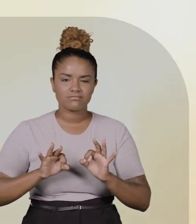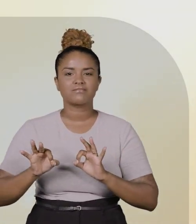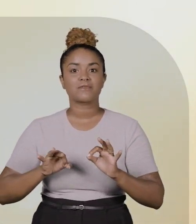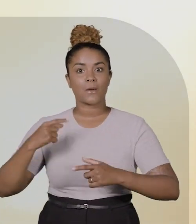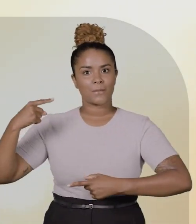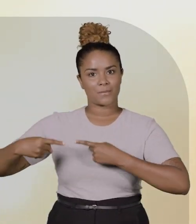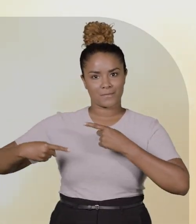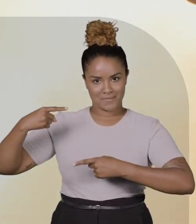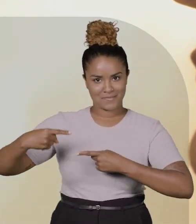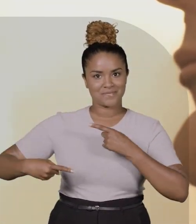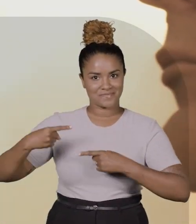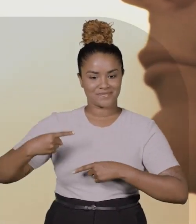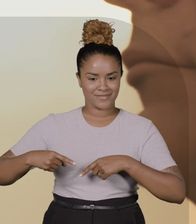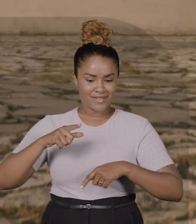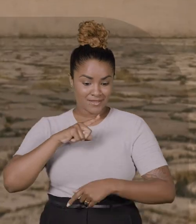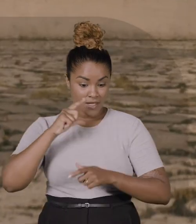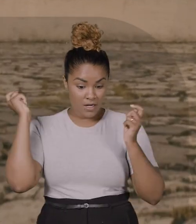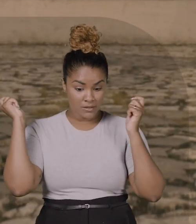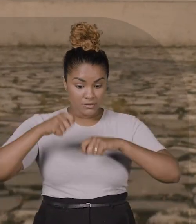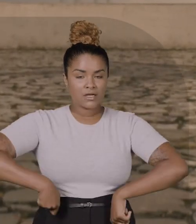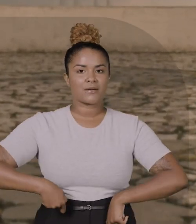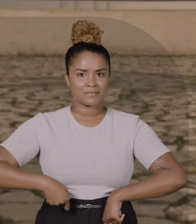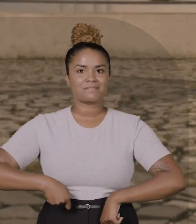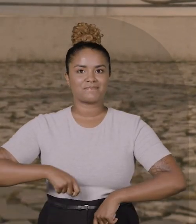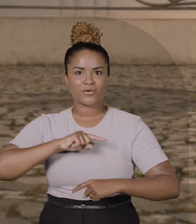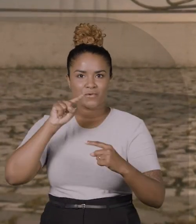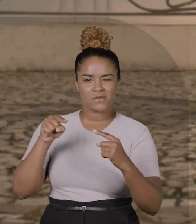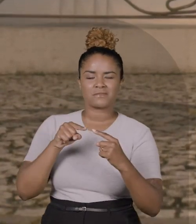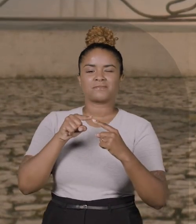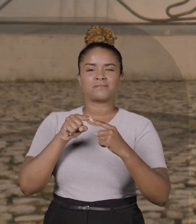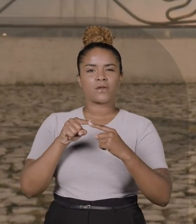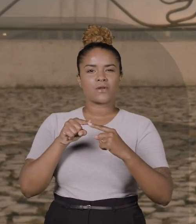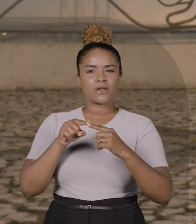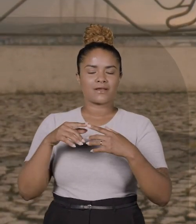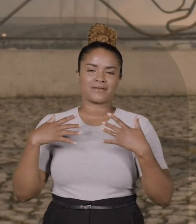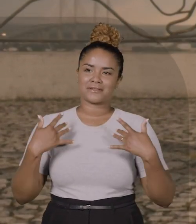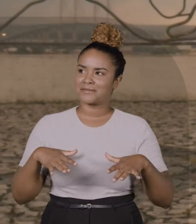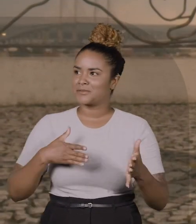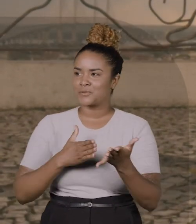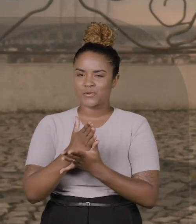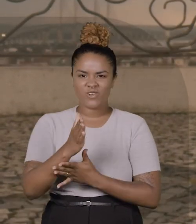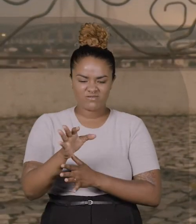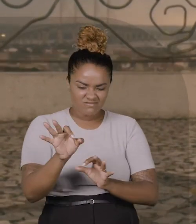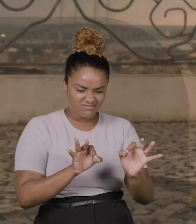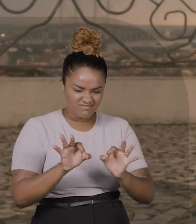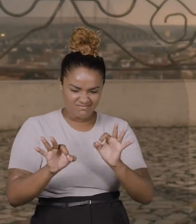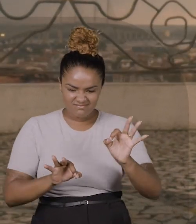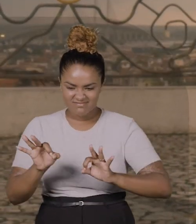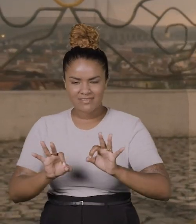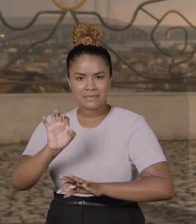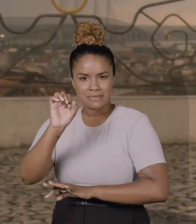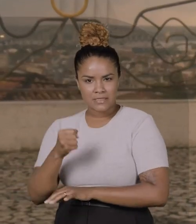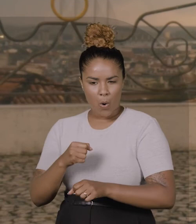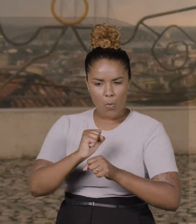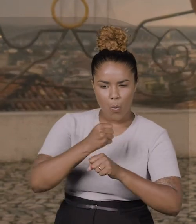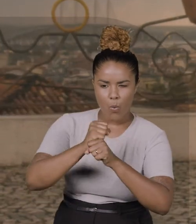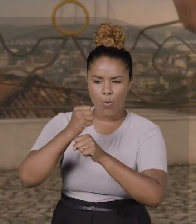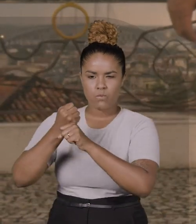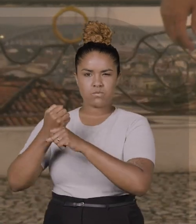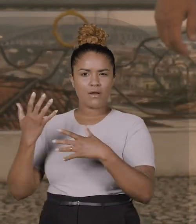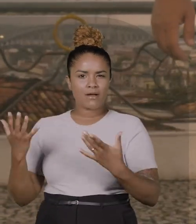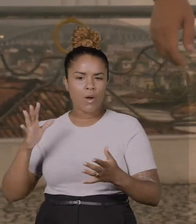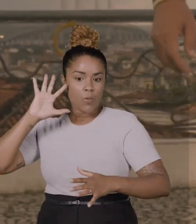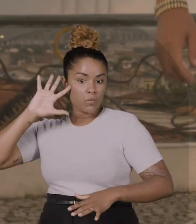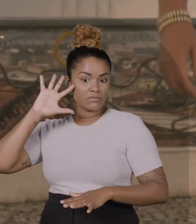e experiência política. Tenho capacidade de cumprir a missão que o Lula me deu de botar Sergipe pra frente. Com